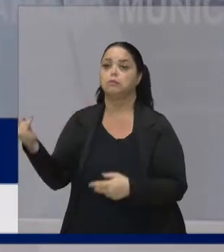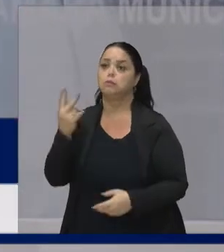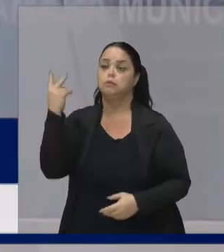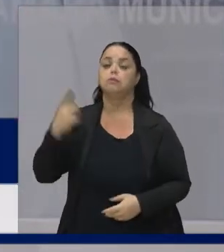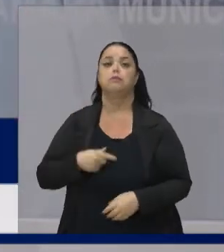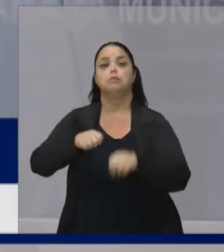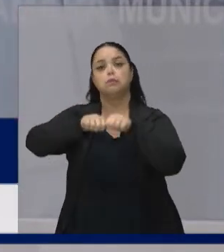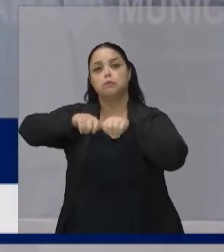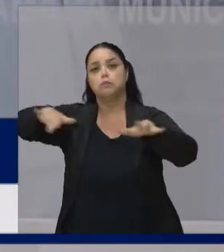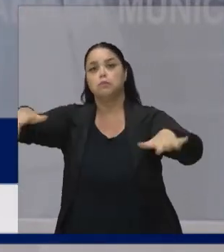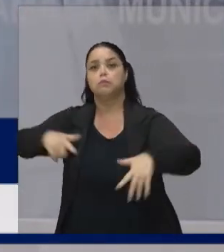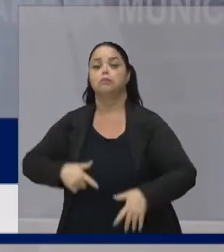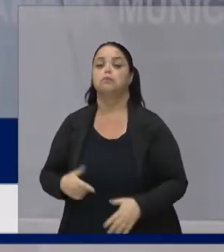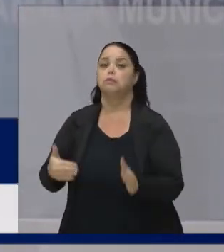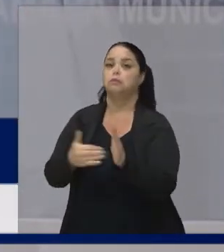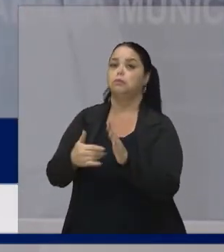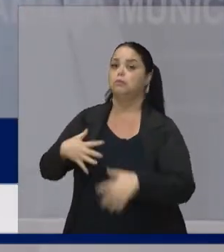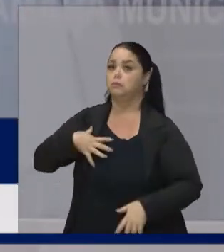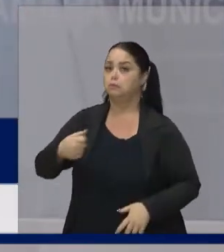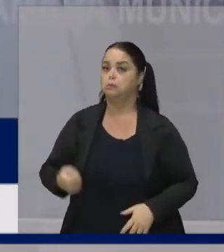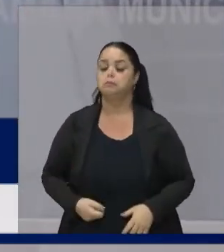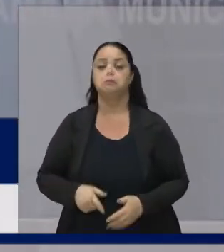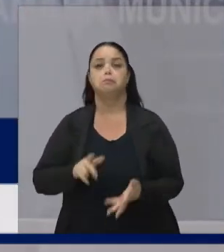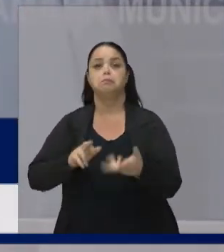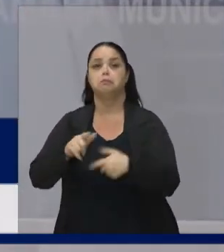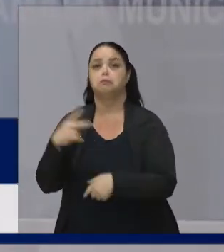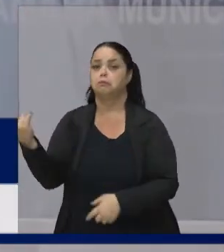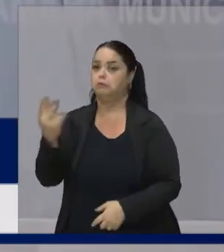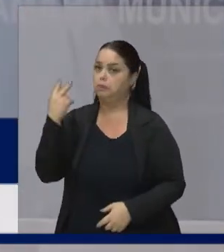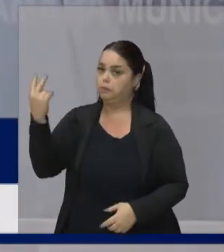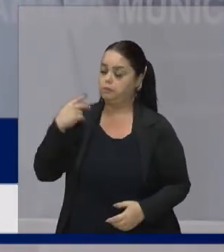a gente transmite Até para os filhos Eu transmito para os meus filhos Muitos valores